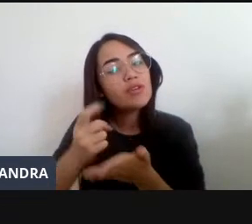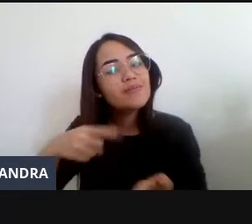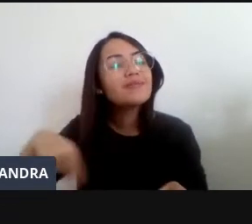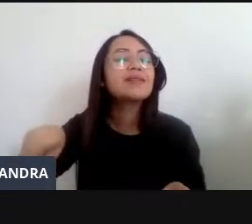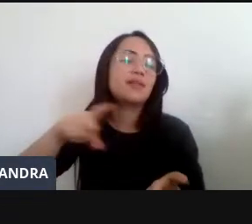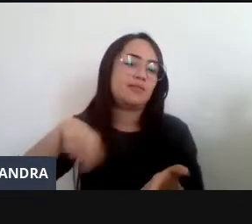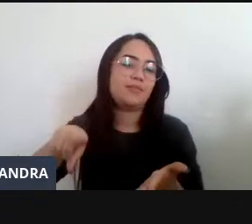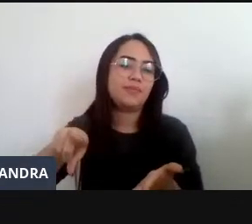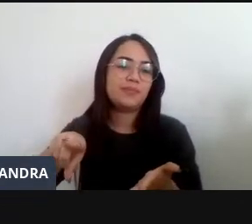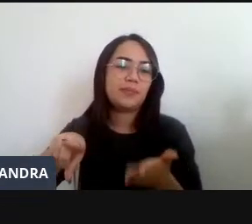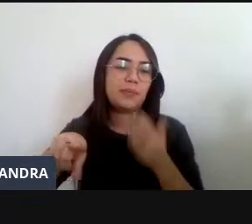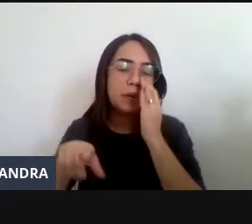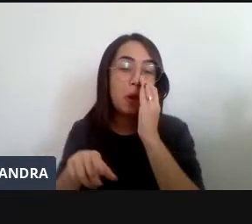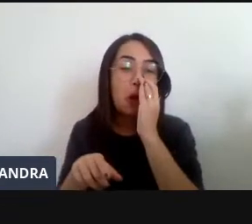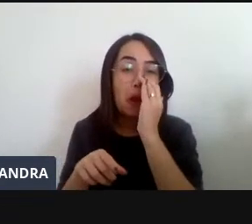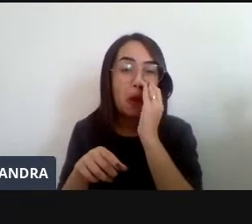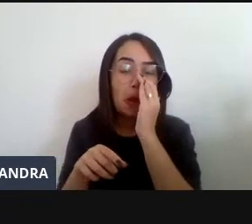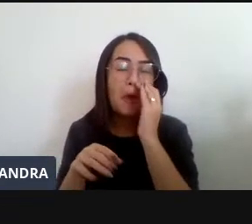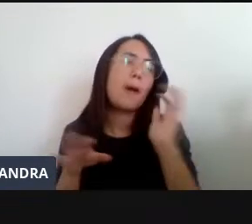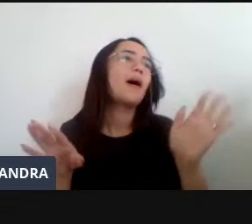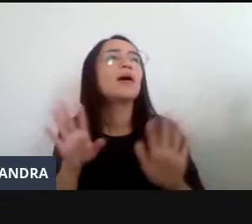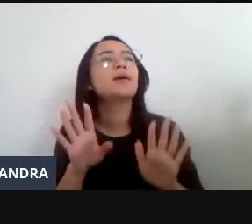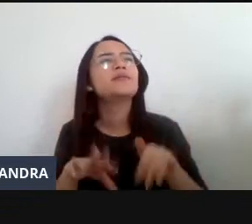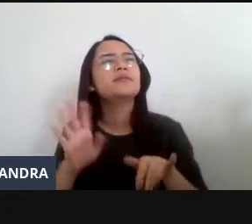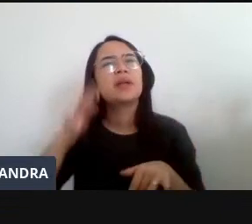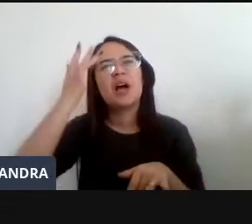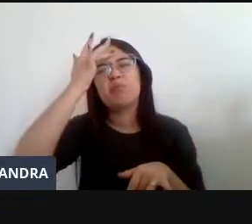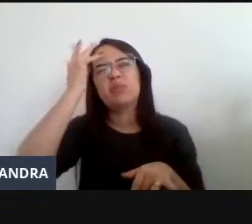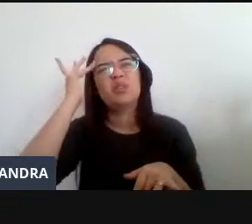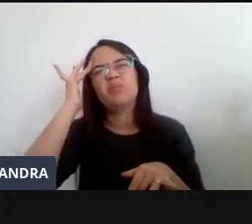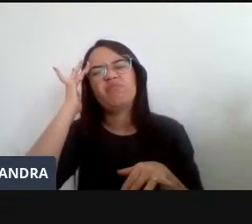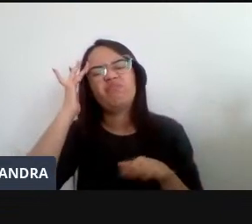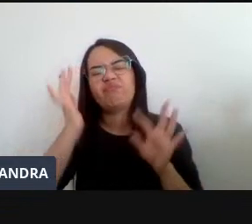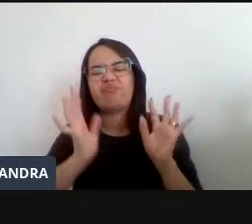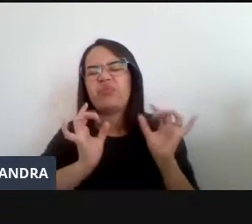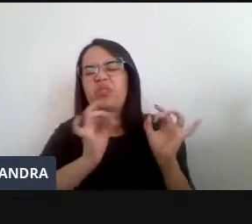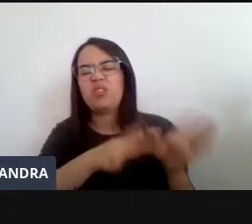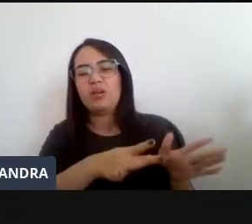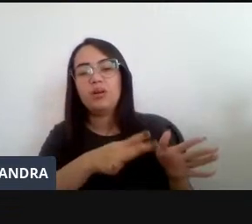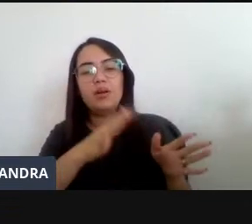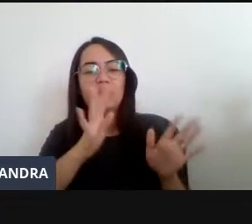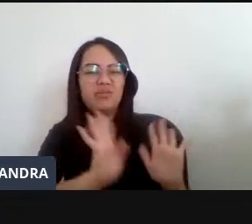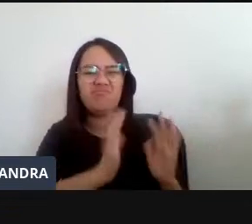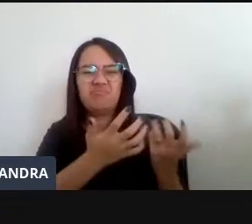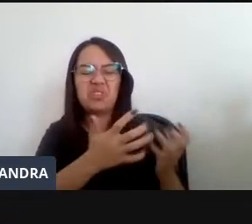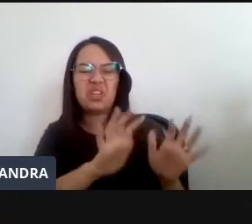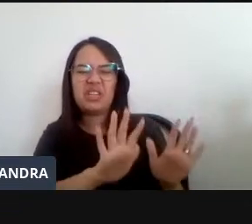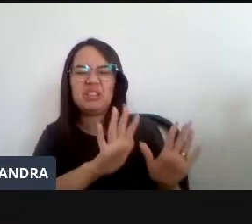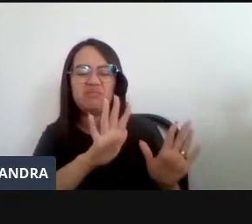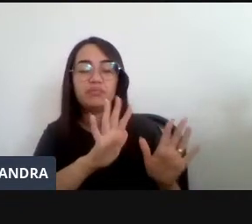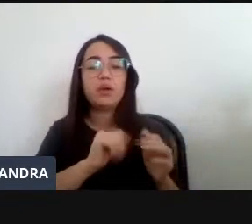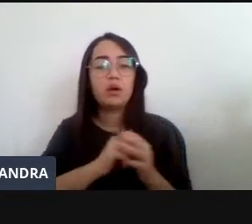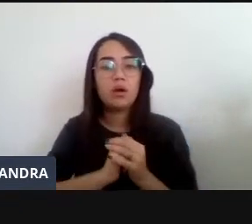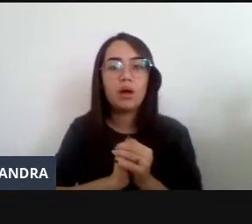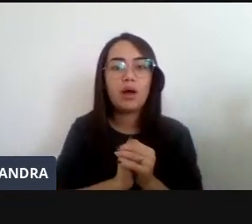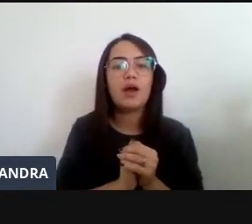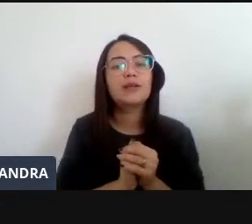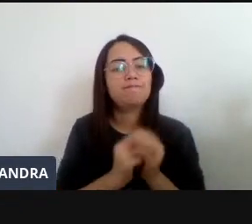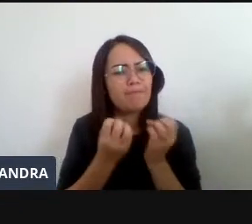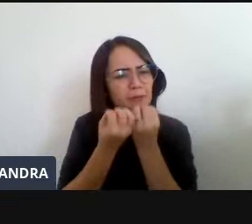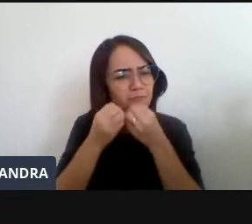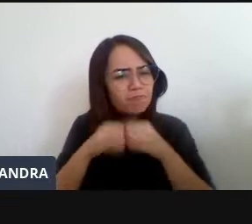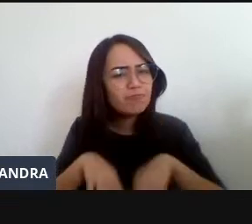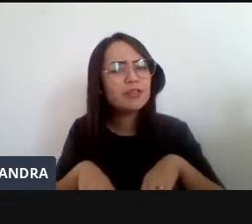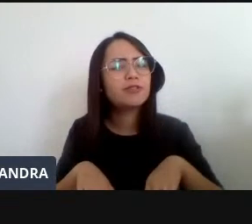Vez Que Alguém Desiste Da Universidade É Um Prejuízo Muito Grande Para Nossa Universidade Para Nossa Sociedade